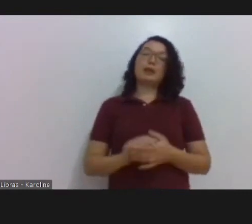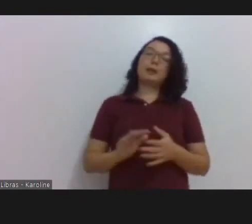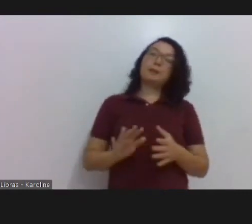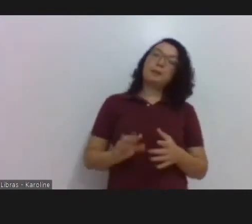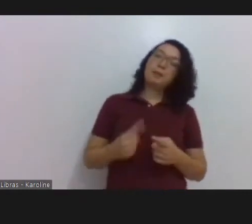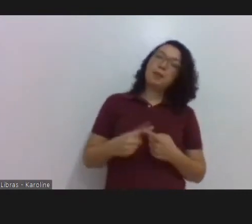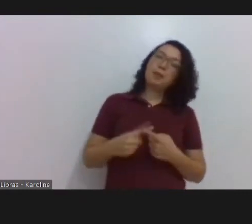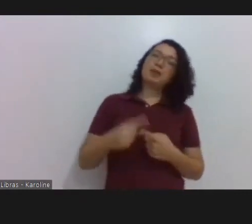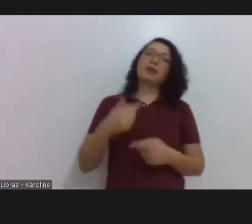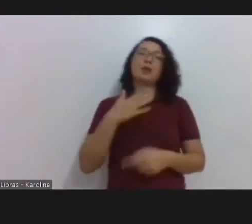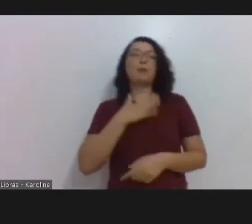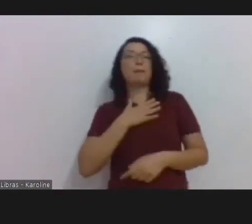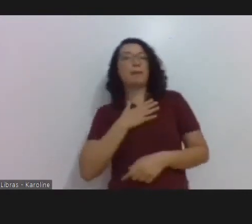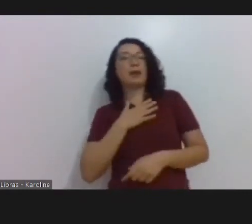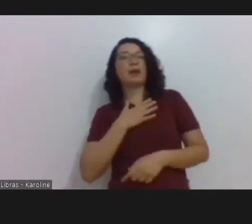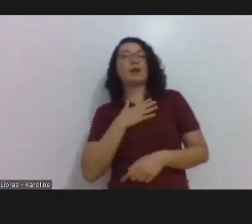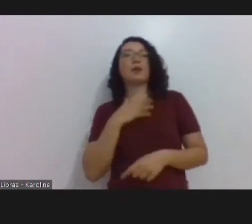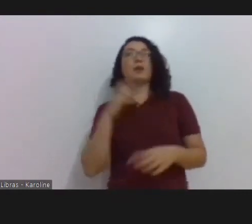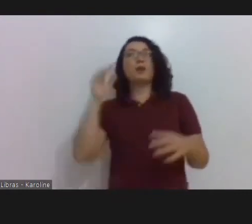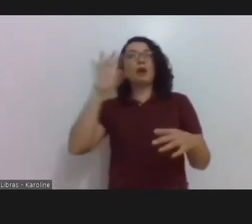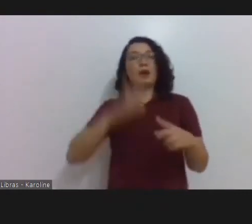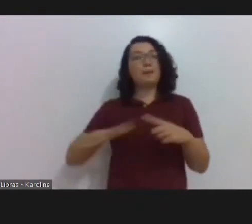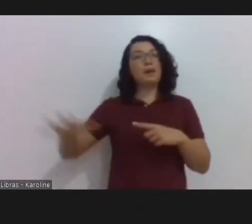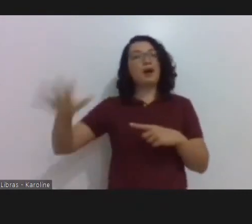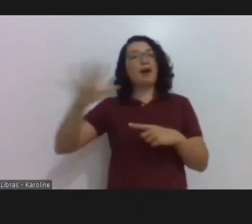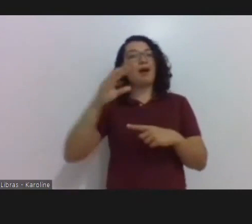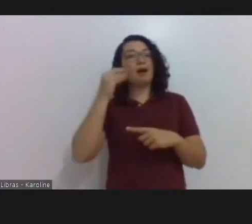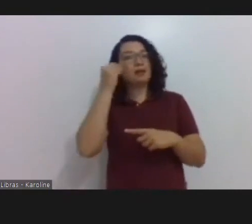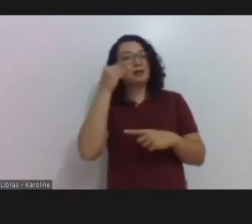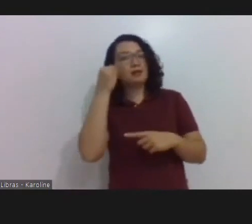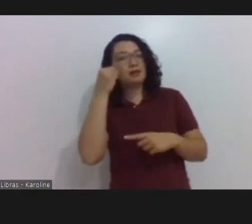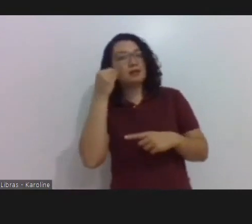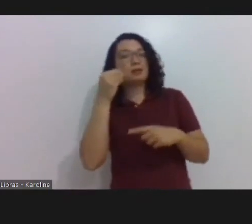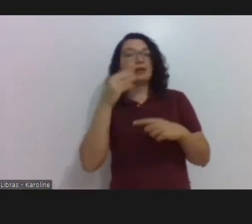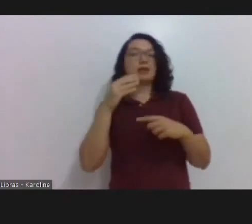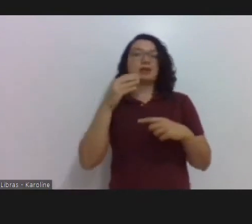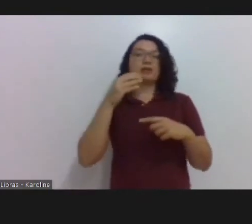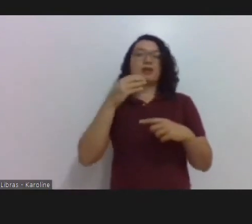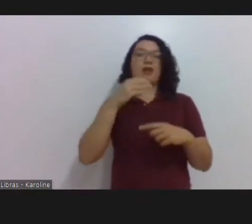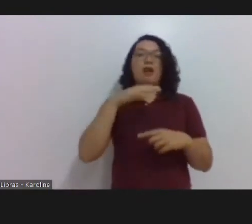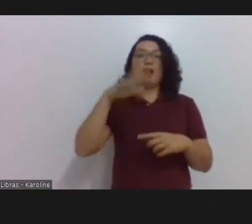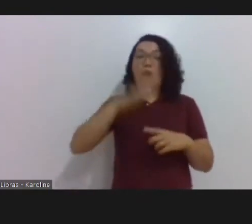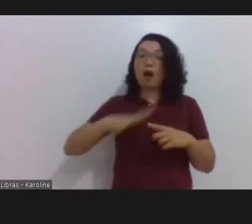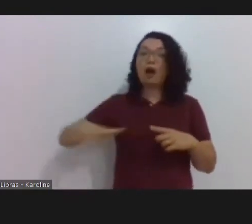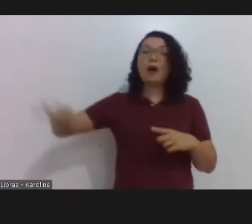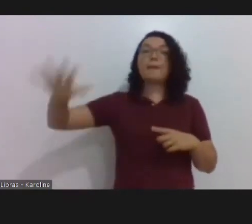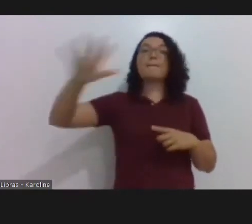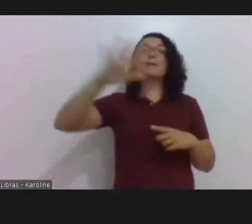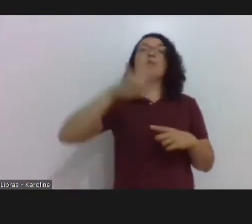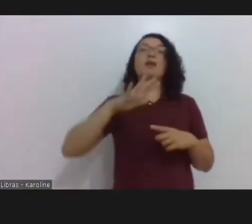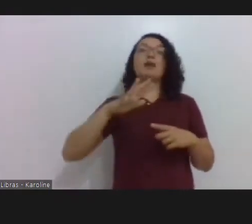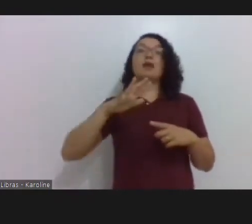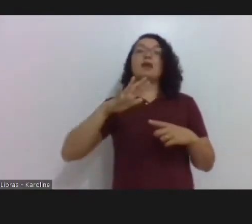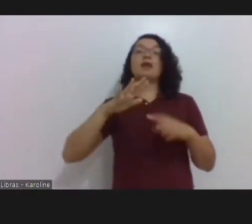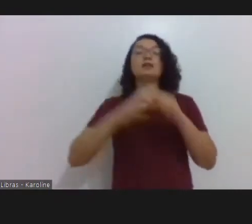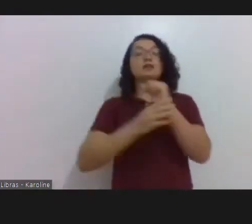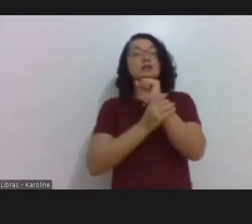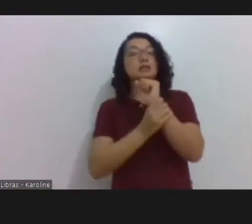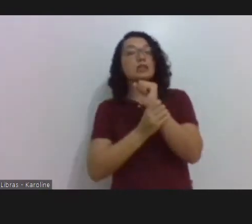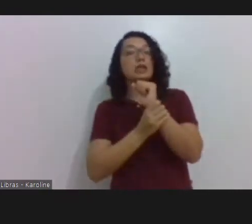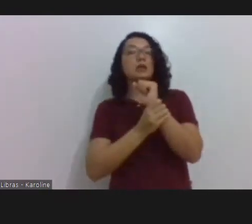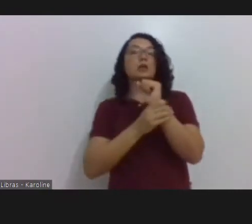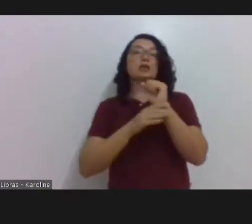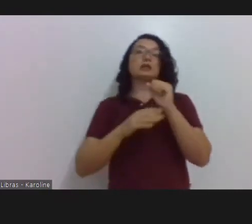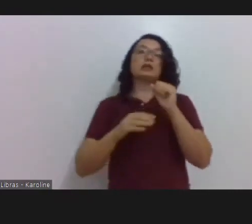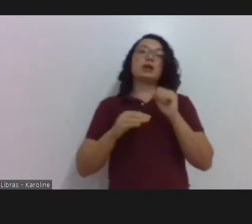eficiência energética, de la sombra. Seguro alguns têm conhecido algum trabalho meu no CAC, mas também